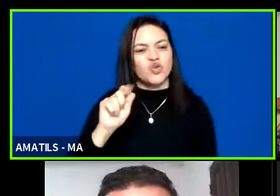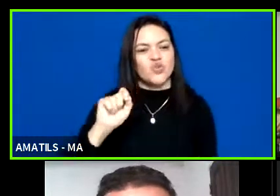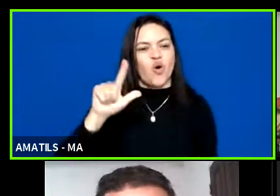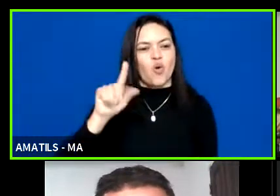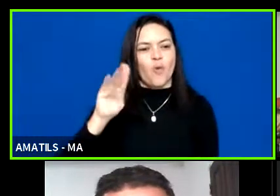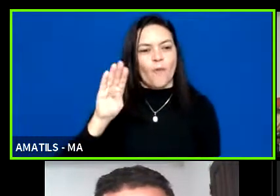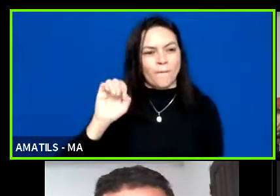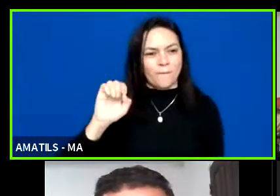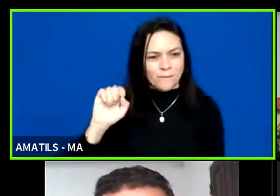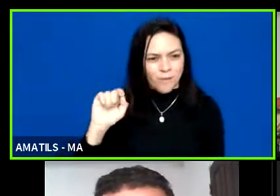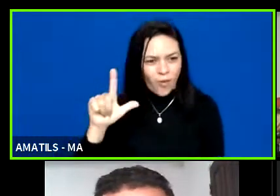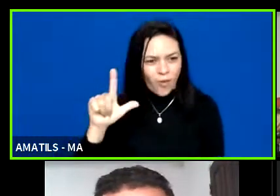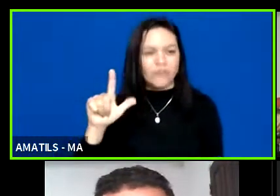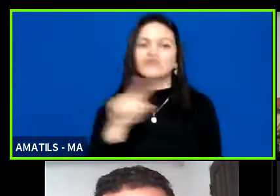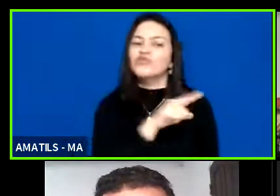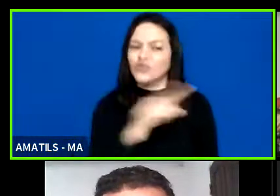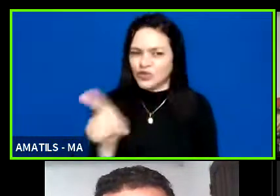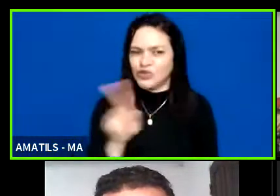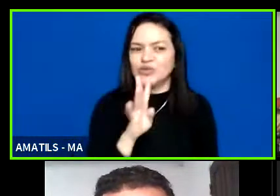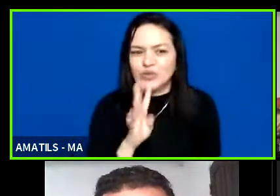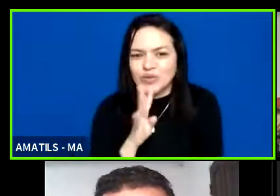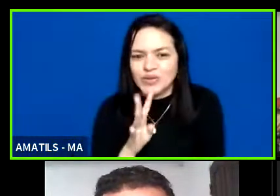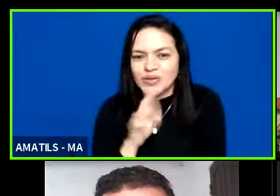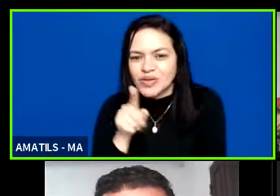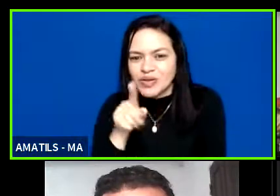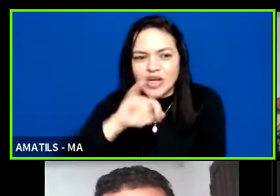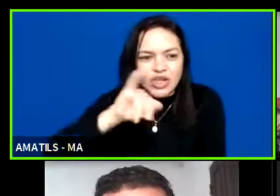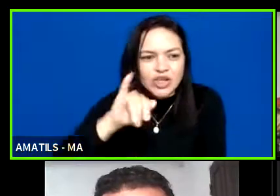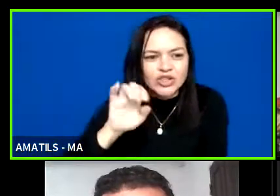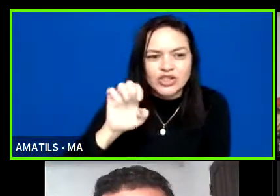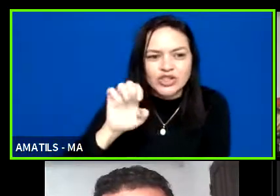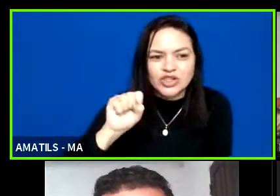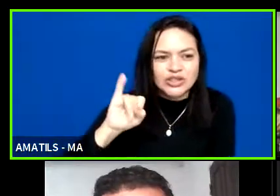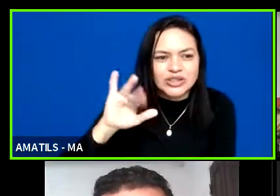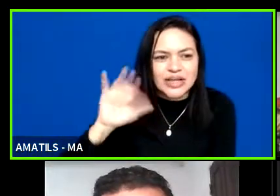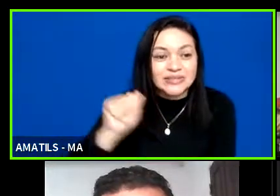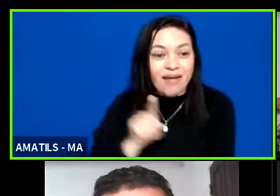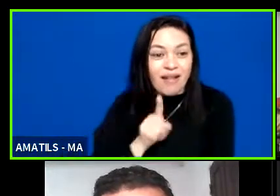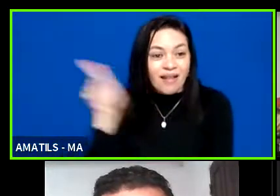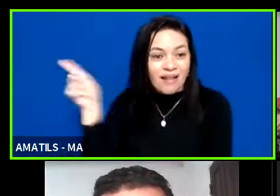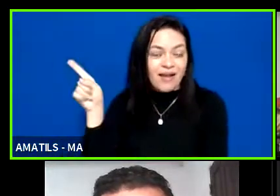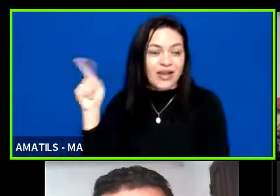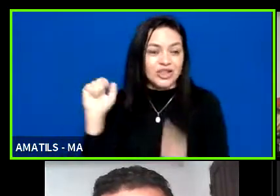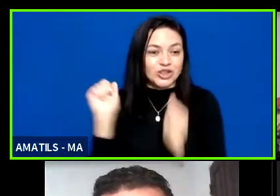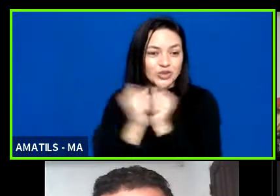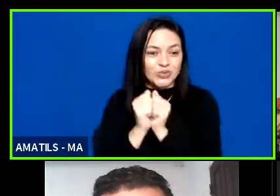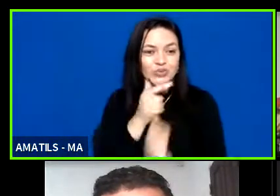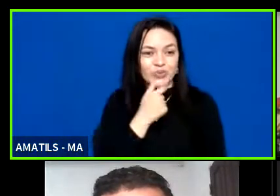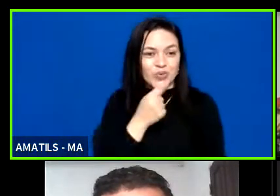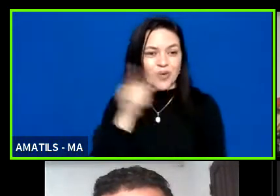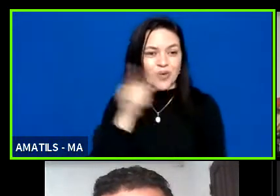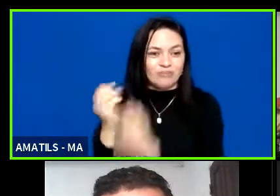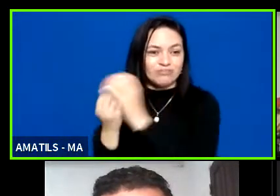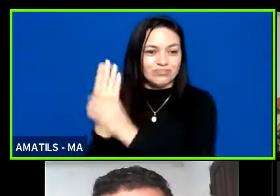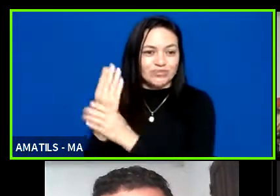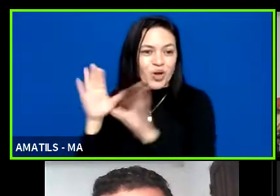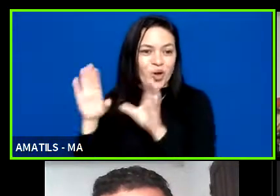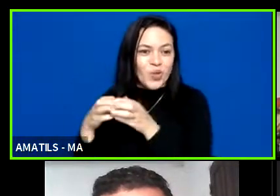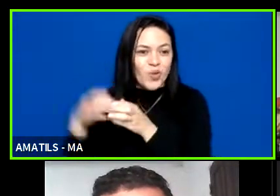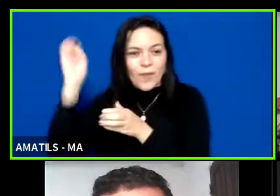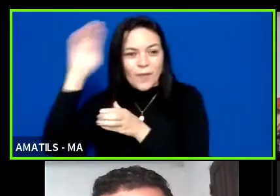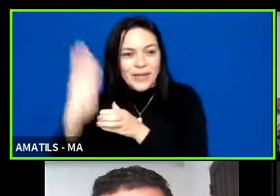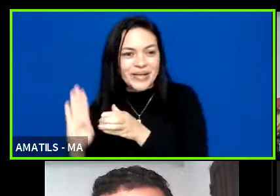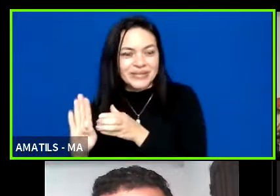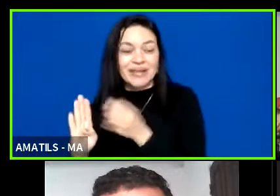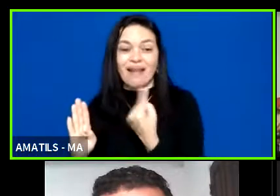Inclusive, aí os colegas conhecem, Leomon e a Jéssica, que estão hoje lá na seleção brasileira, posso dizer que são crias minhas, pegando lá